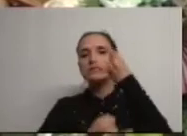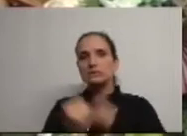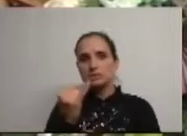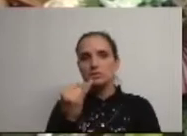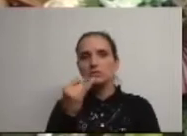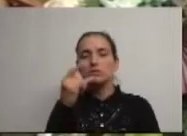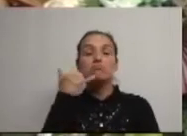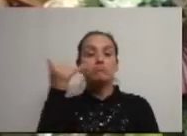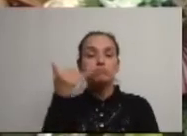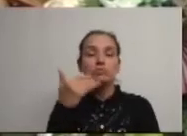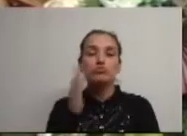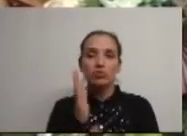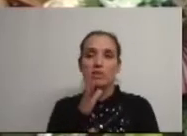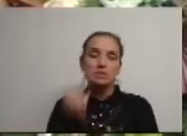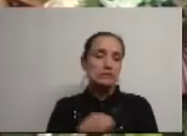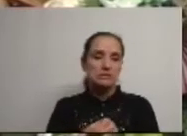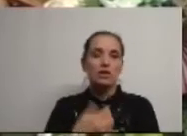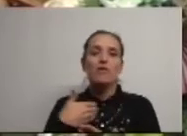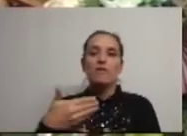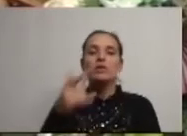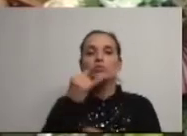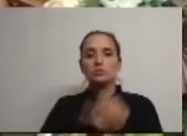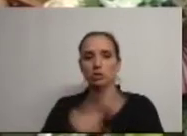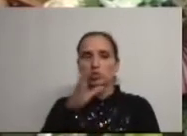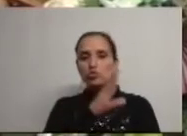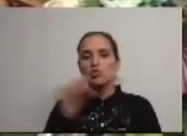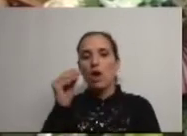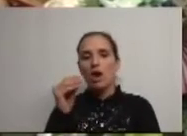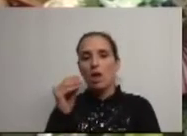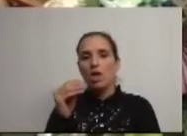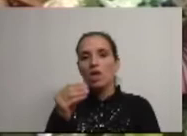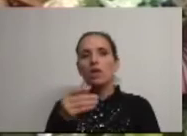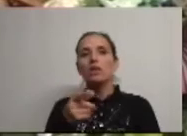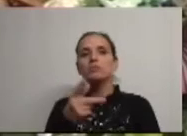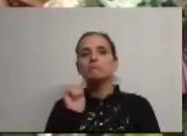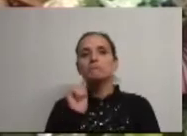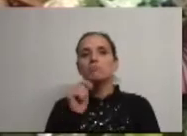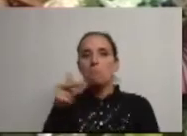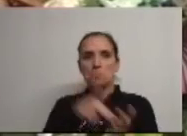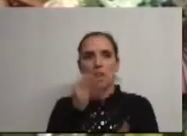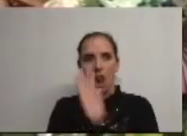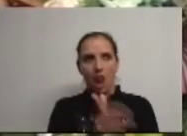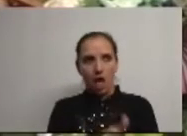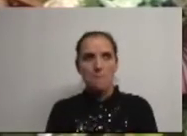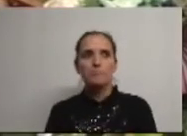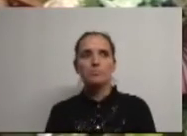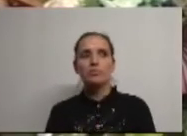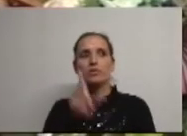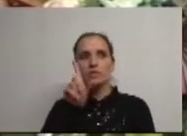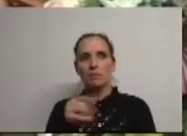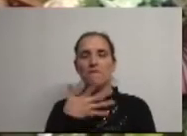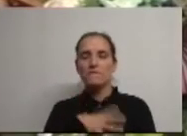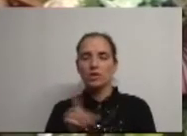me comunicou a sua ausência e que será substituído por Joana Vela Tesoureira, que já está presente. Queria, ainda,